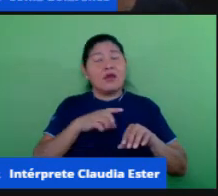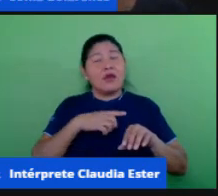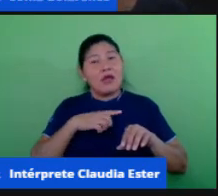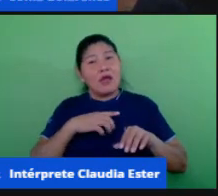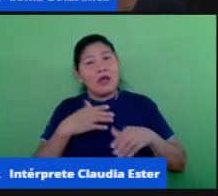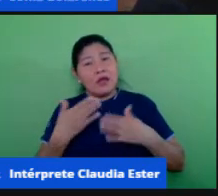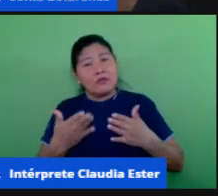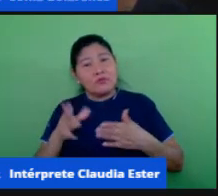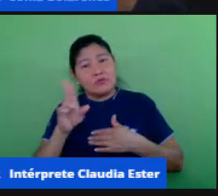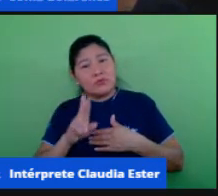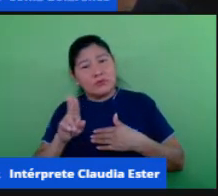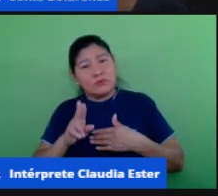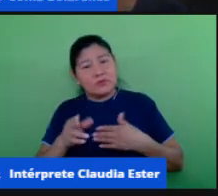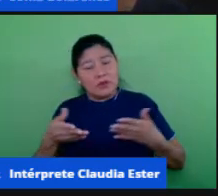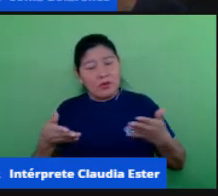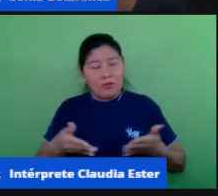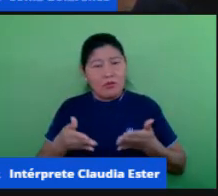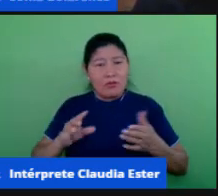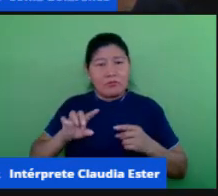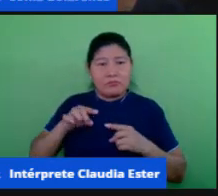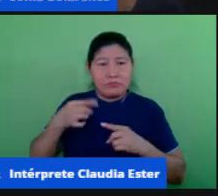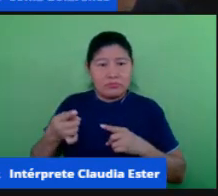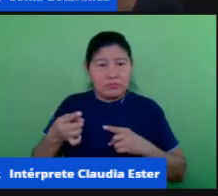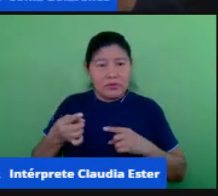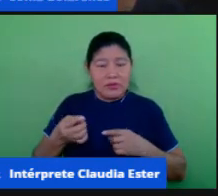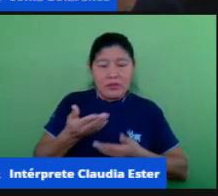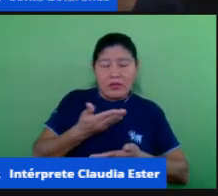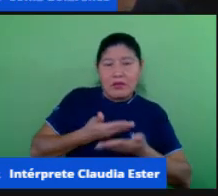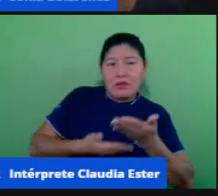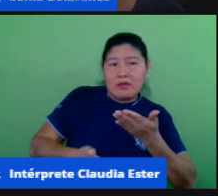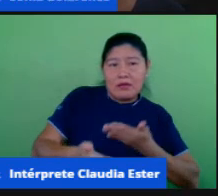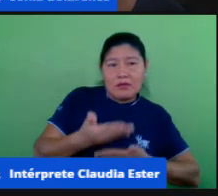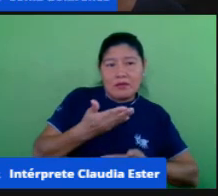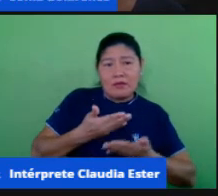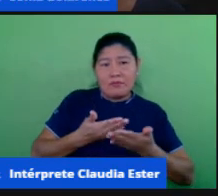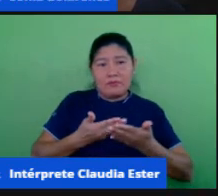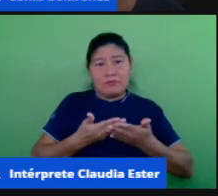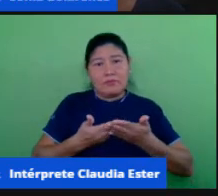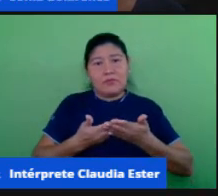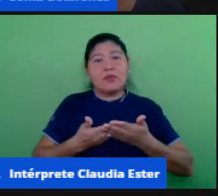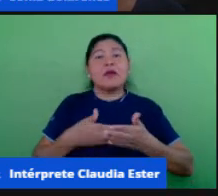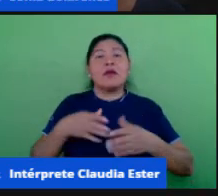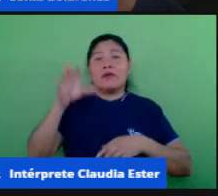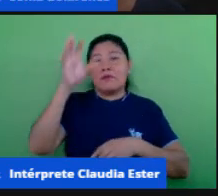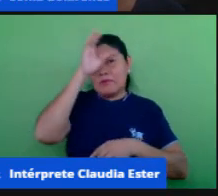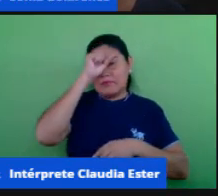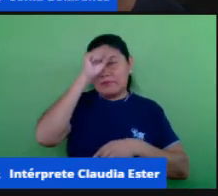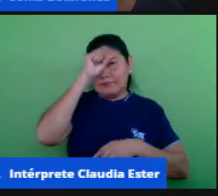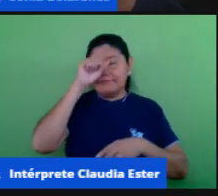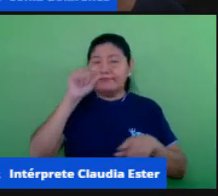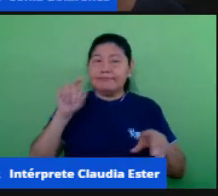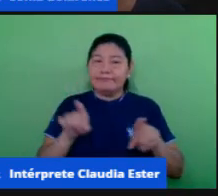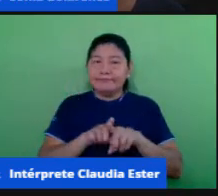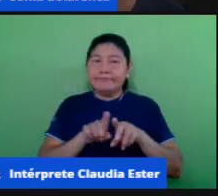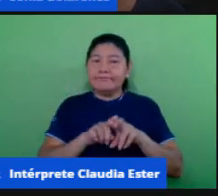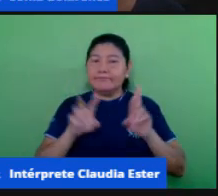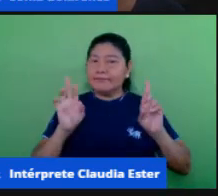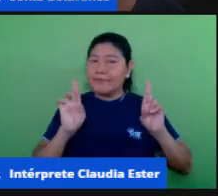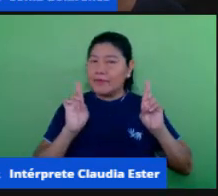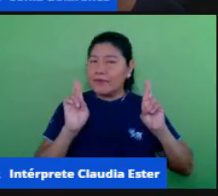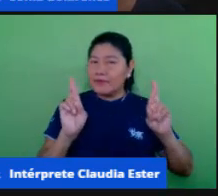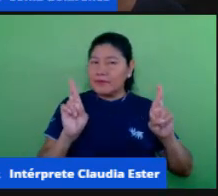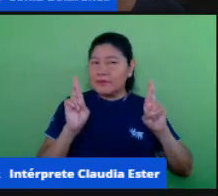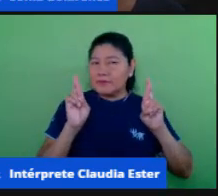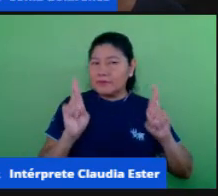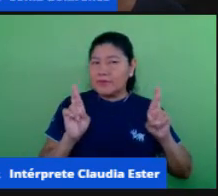insíncrona para mediar aprendizagens e para que esperançando a gente continue